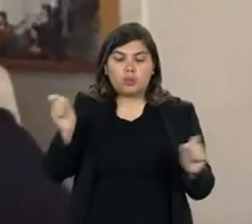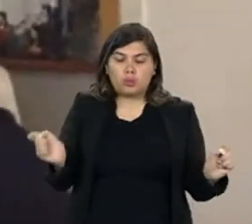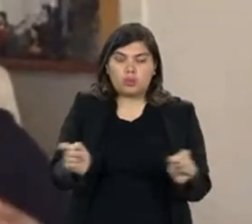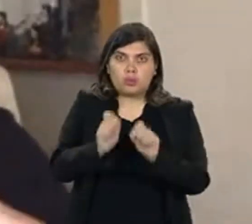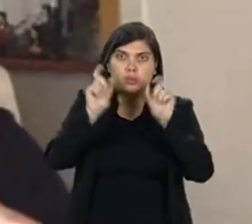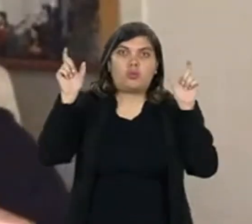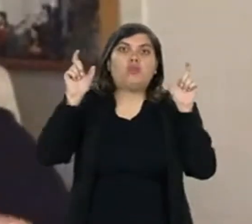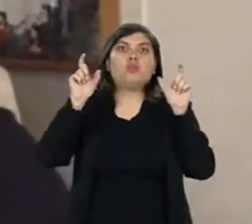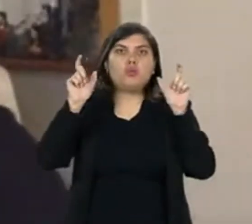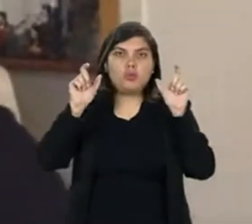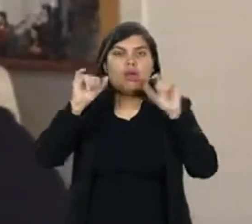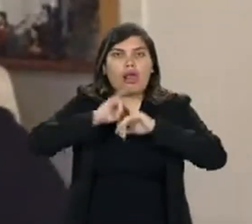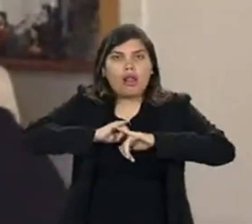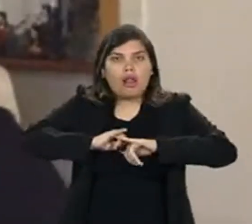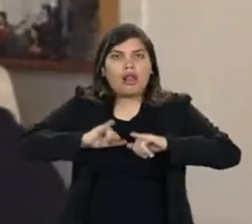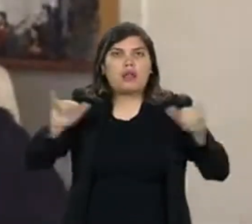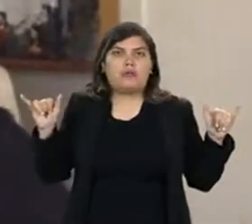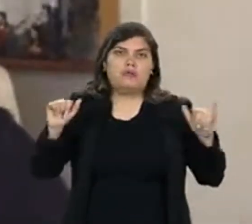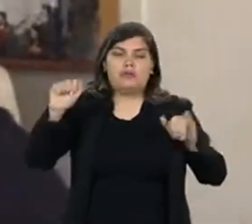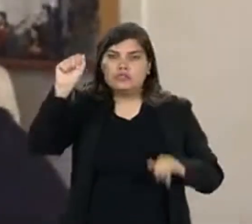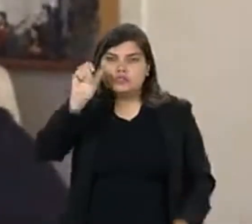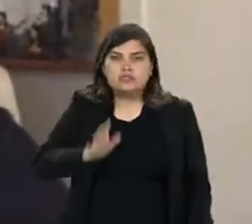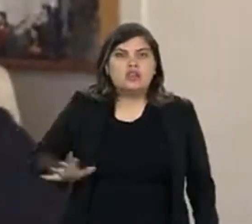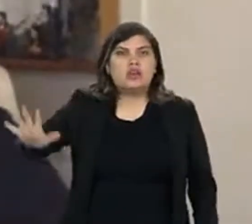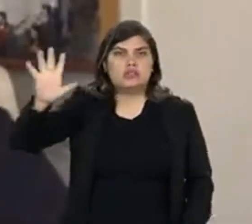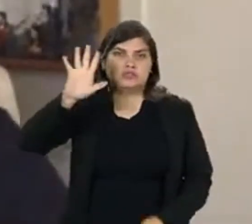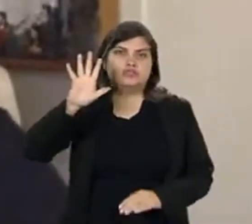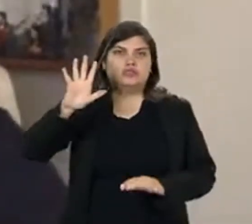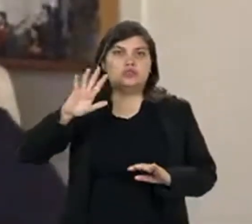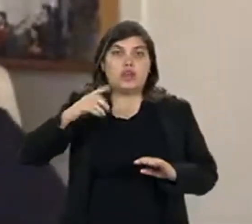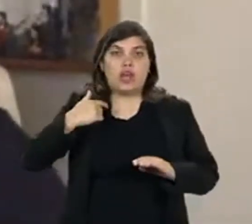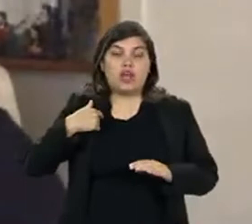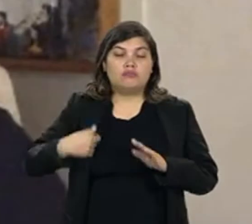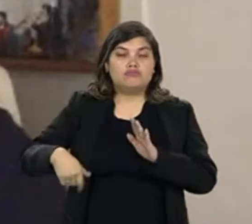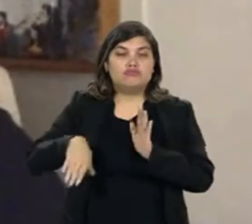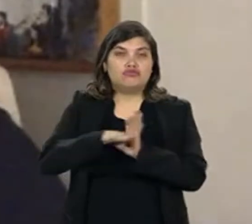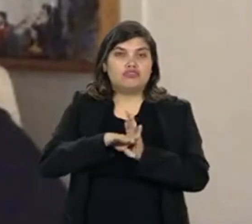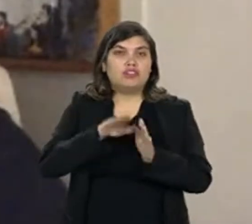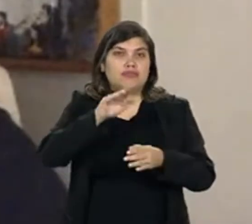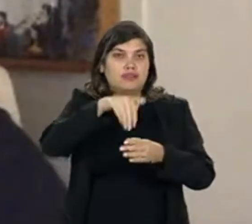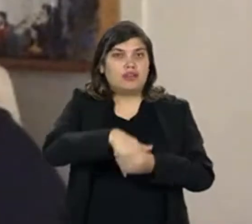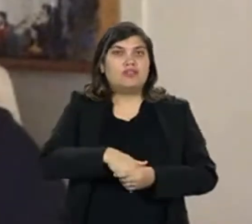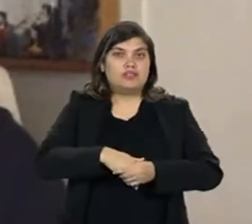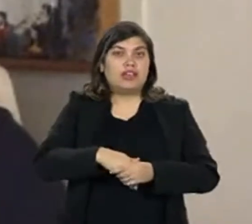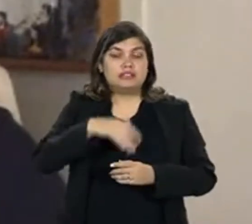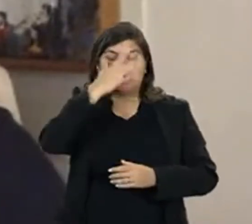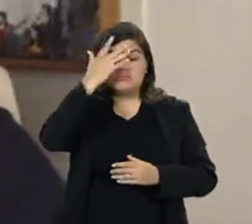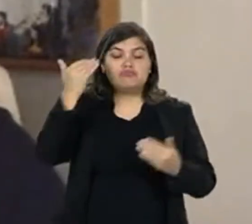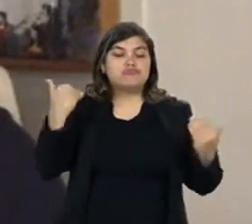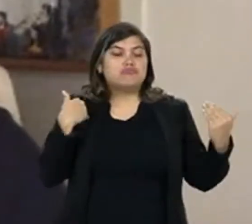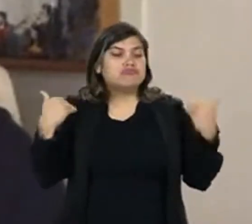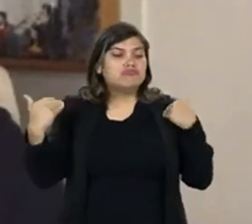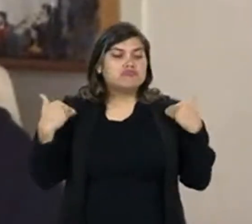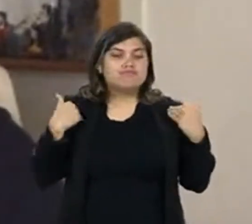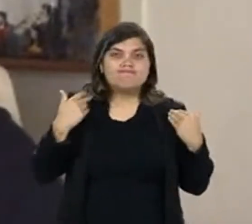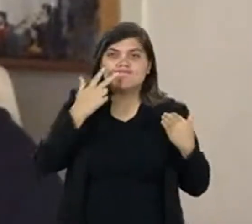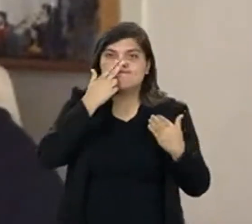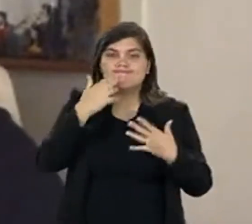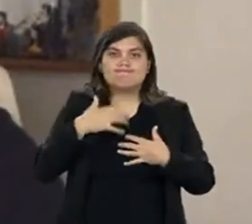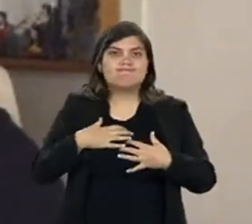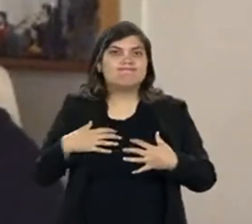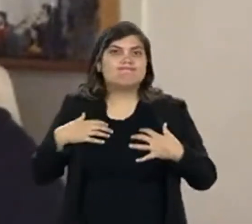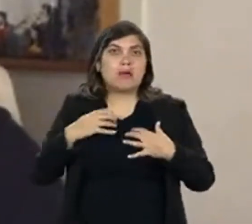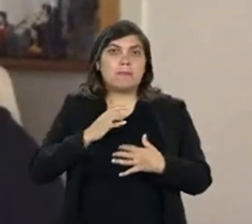a dimensão dessa campanha, que foi a nível nacional, quando eu mesmo fui votar, que as pessoas falavam muito